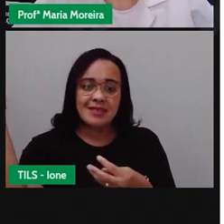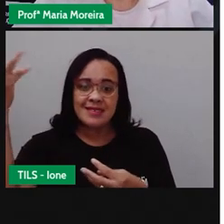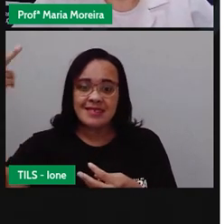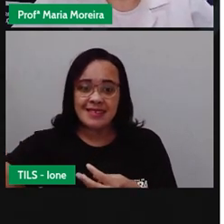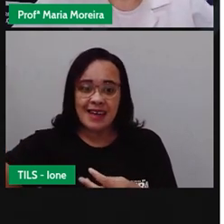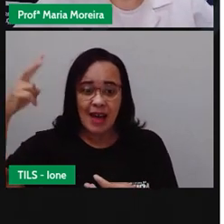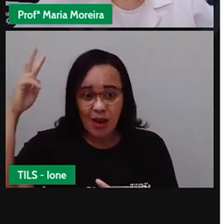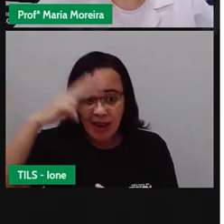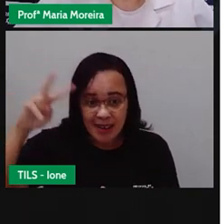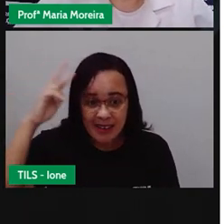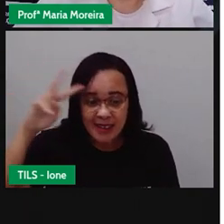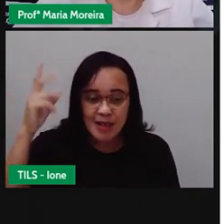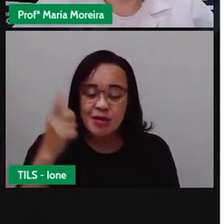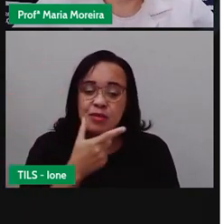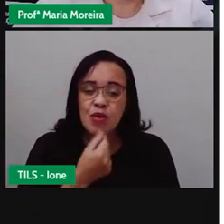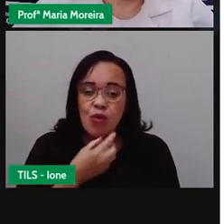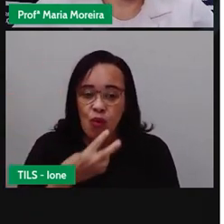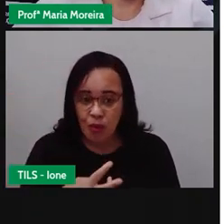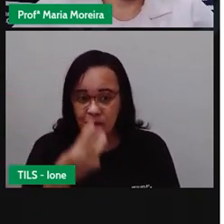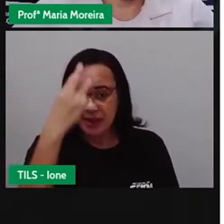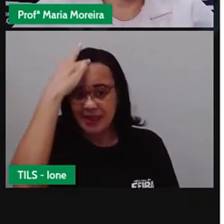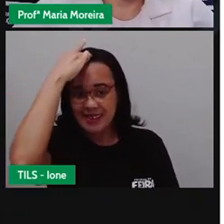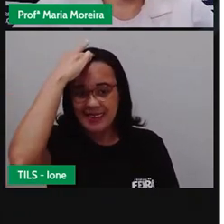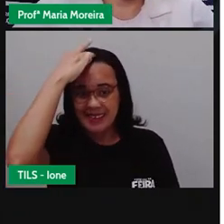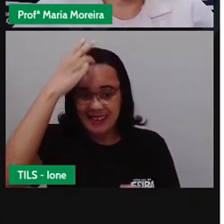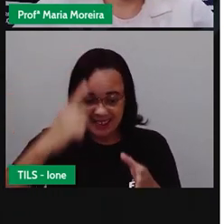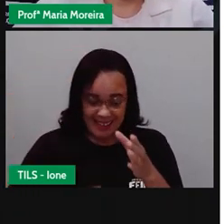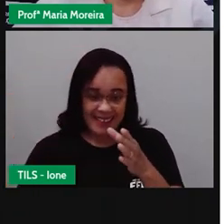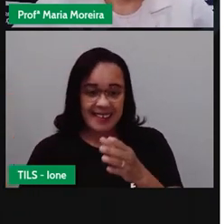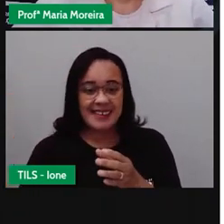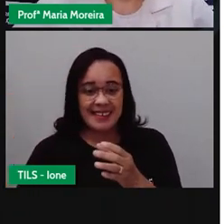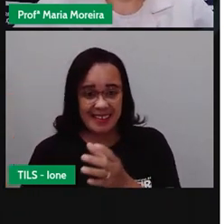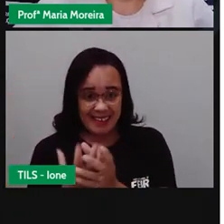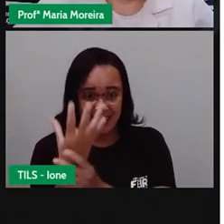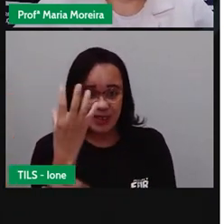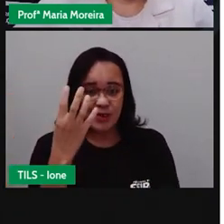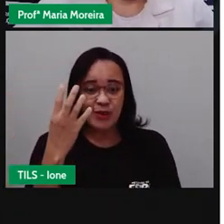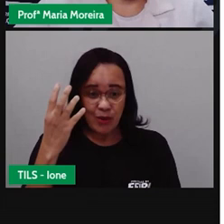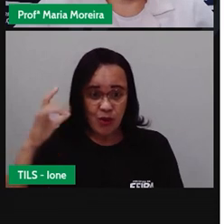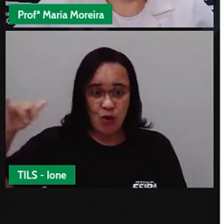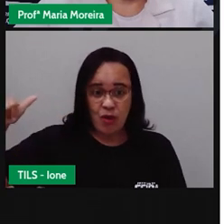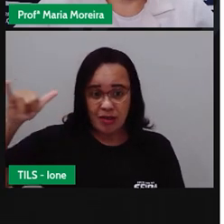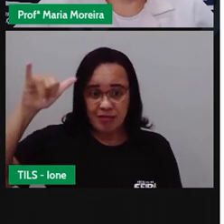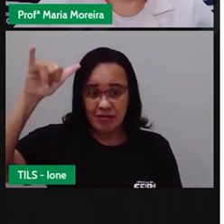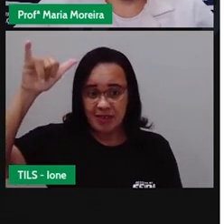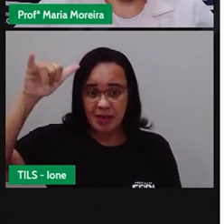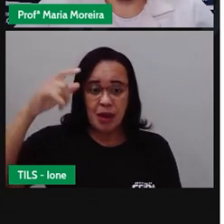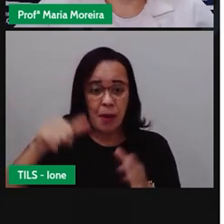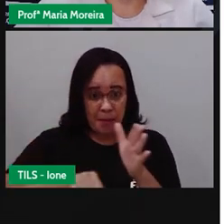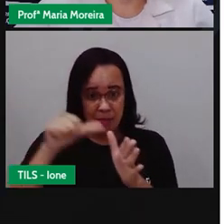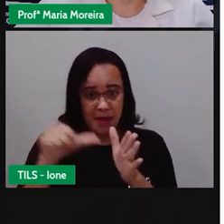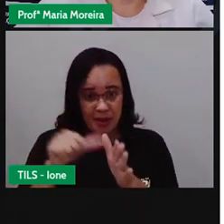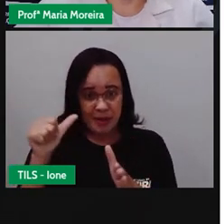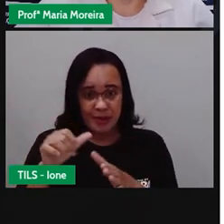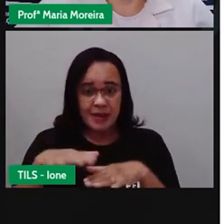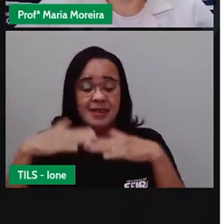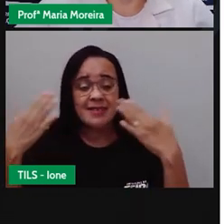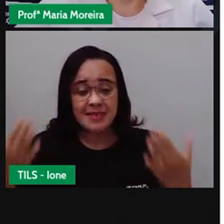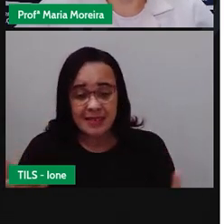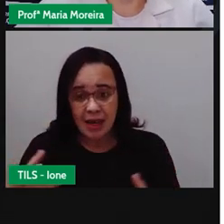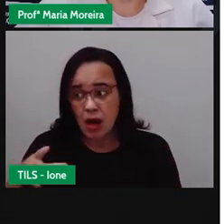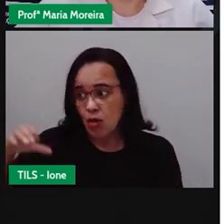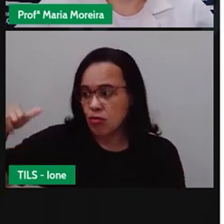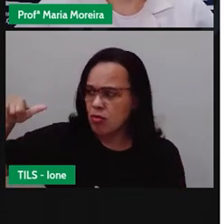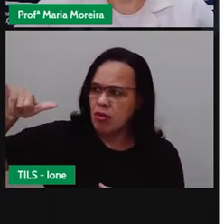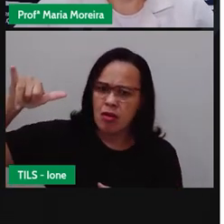Santos Dumont e o 14 bis, o inventor aí do avião. O transporte aéreo é o mais rápido do planeta,